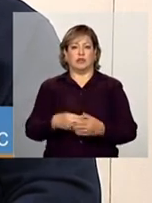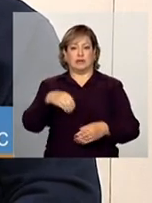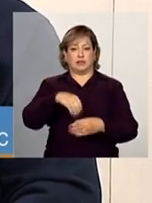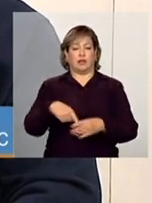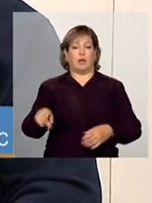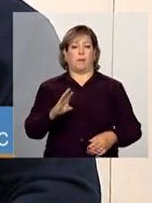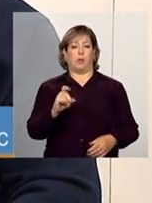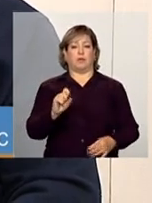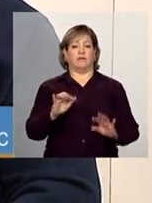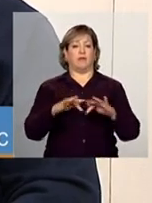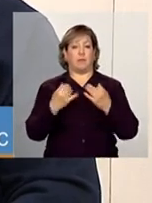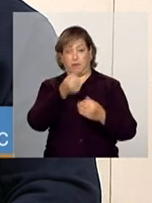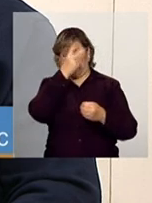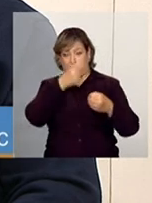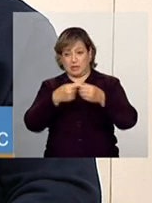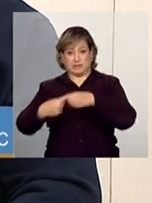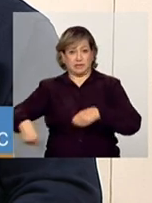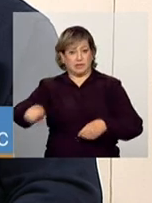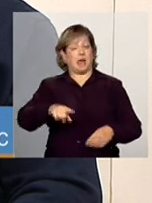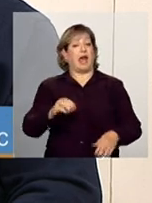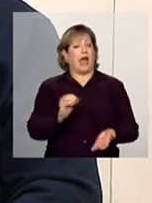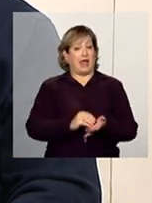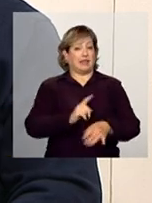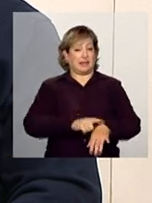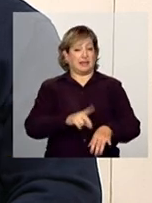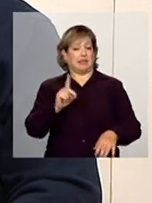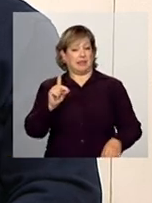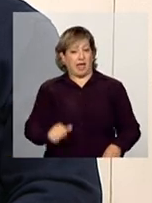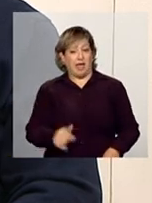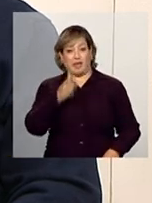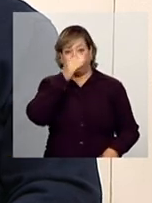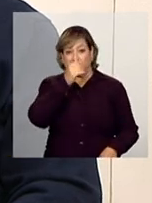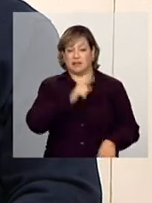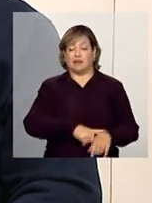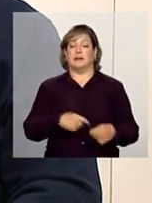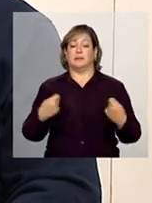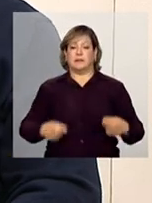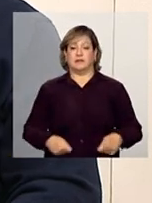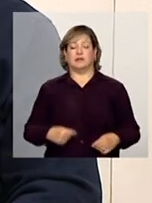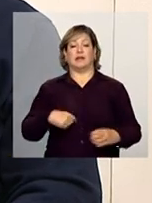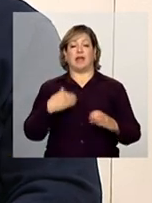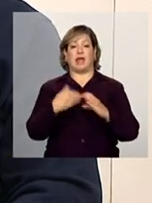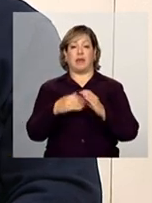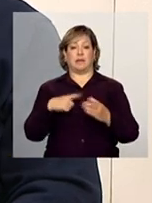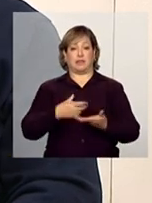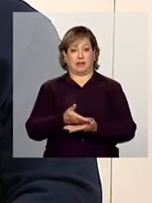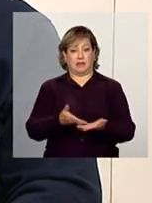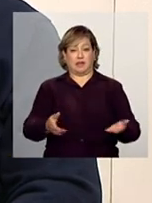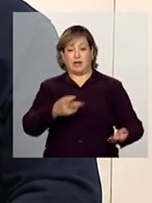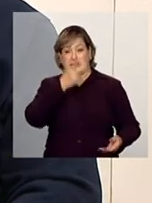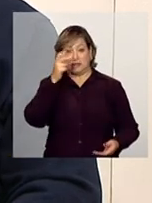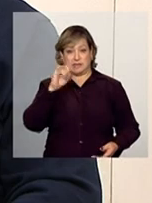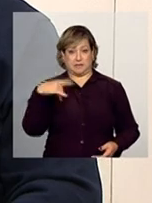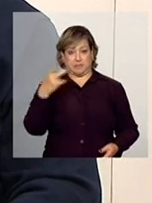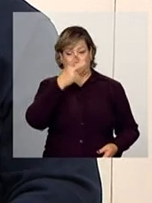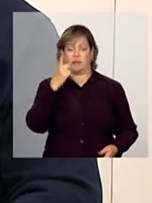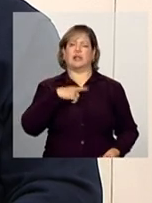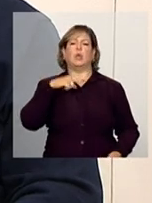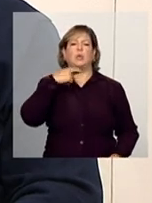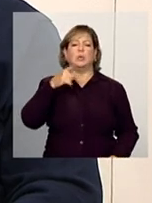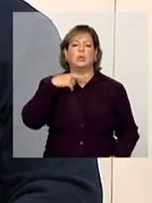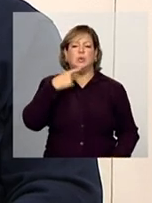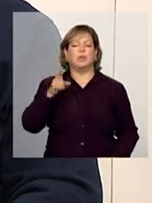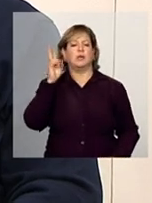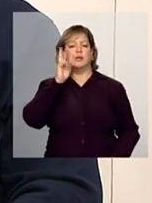É importante que vocês façam esses registros e deixar que o nosso e-mail, né? Se as pessoas tiverem dúvida com